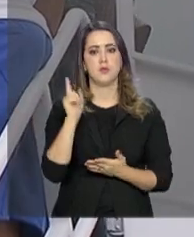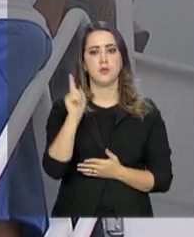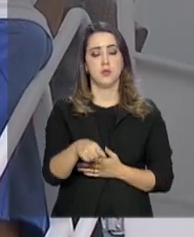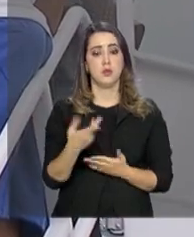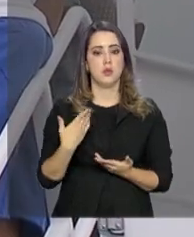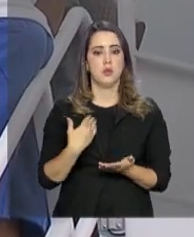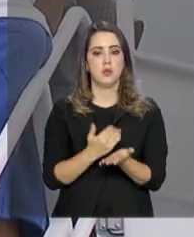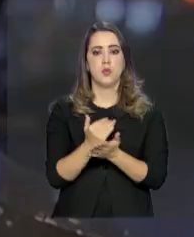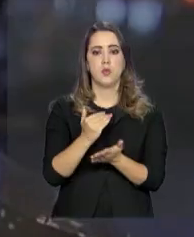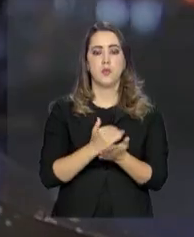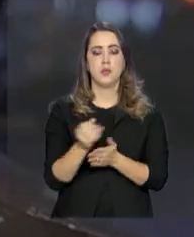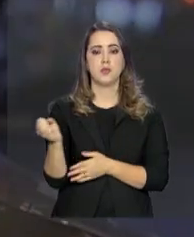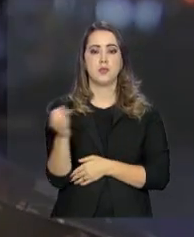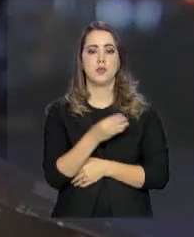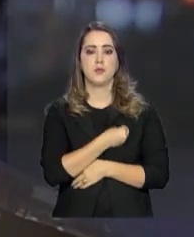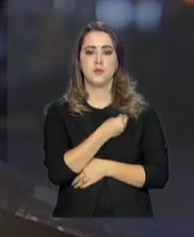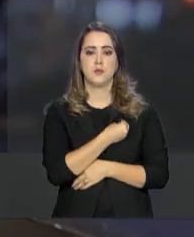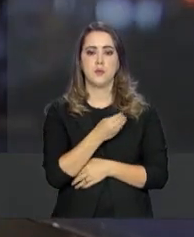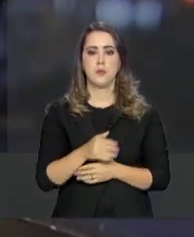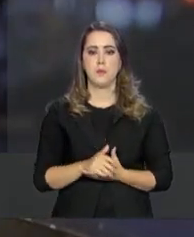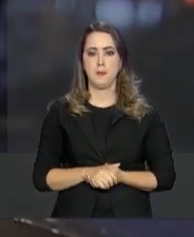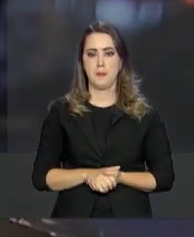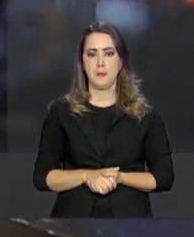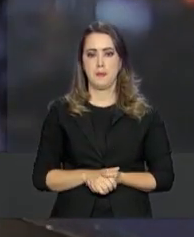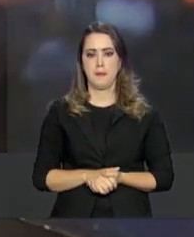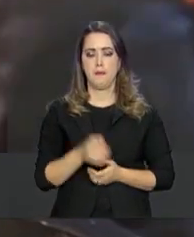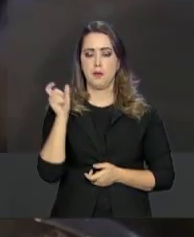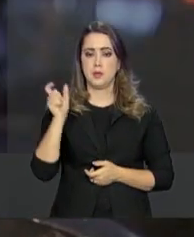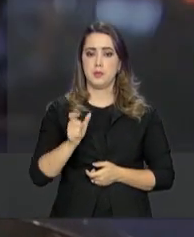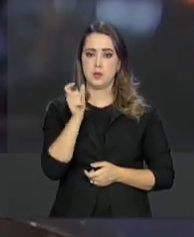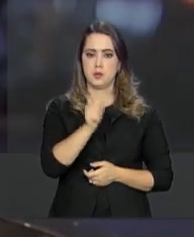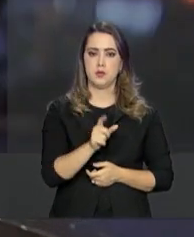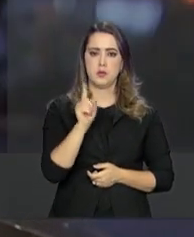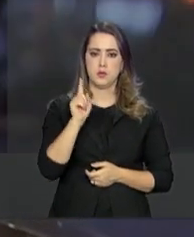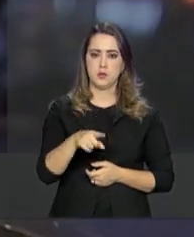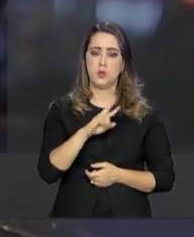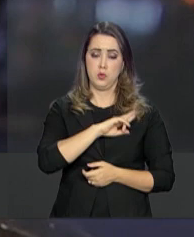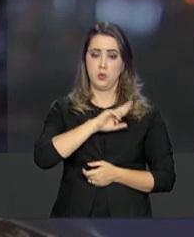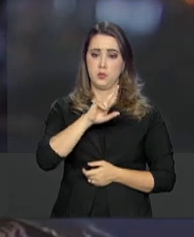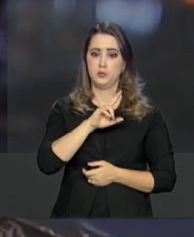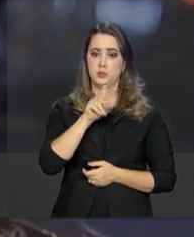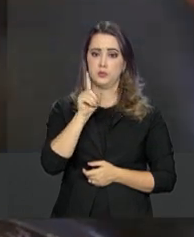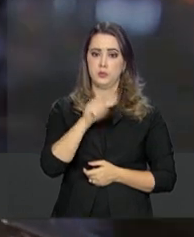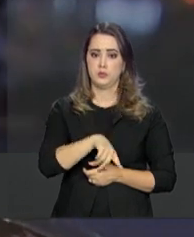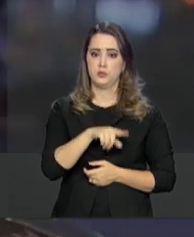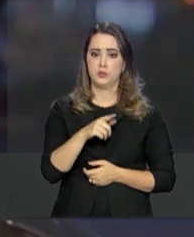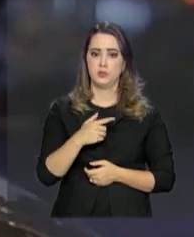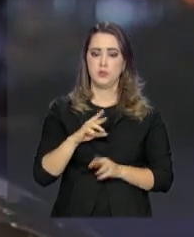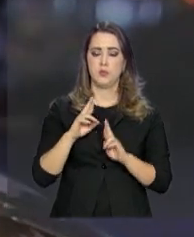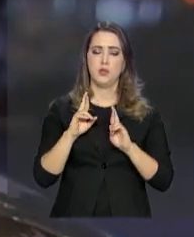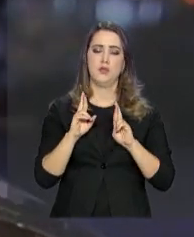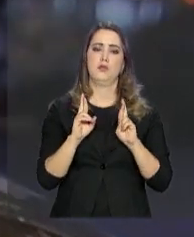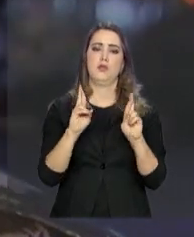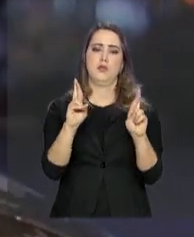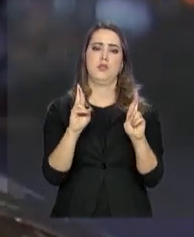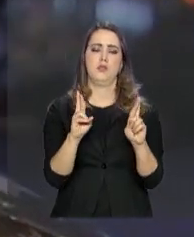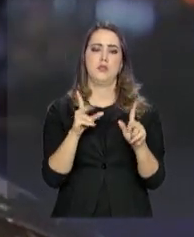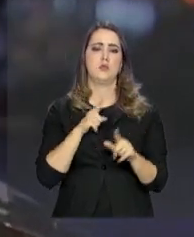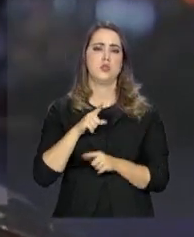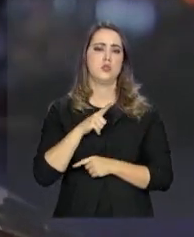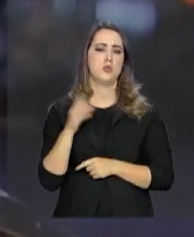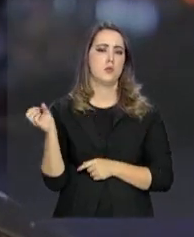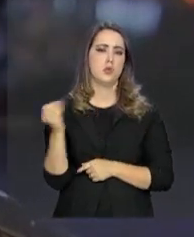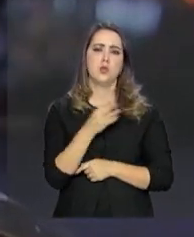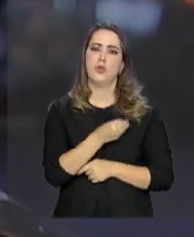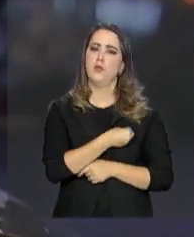começam uma nova fase. Para o imigrante, é uma representação da esperança de ter uma